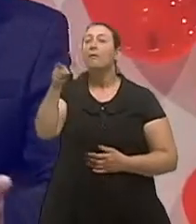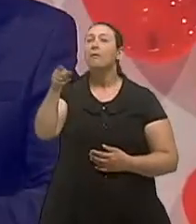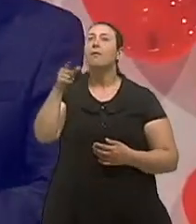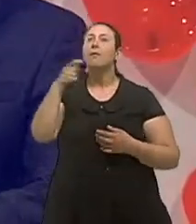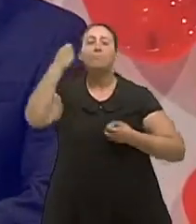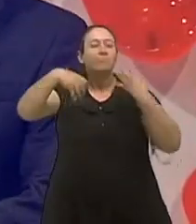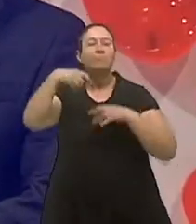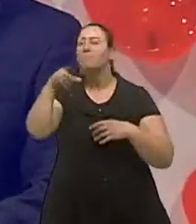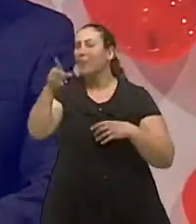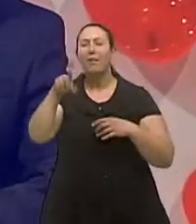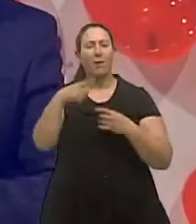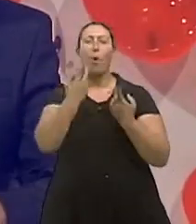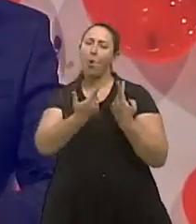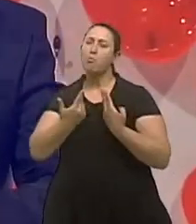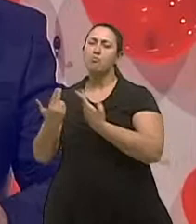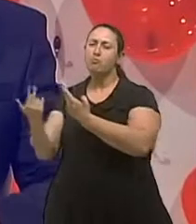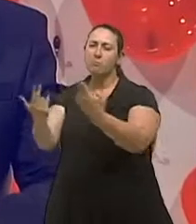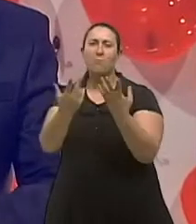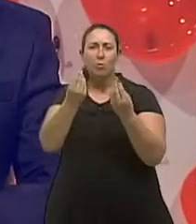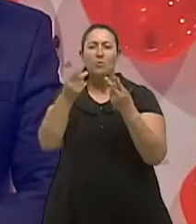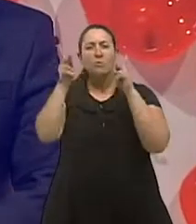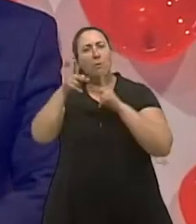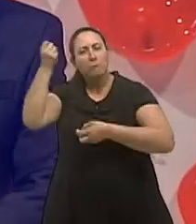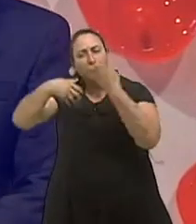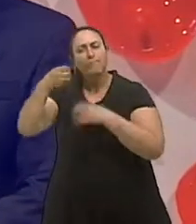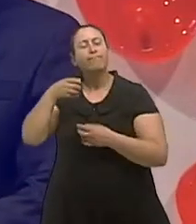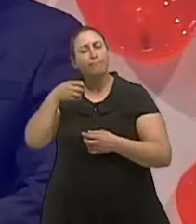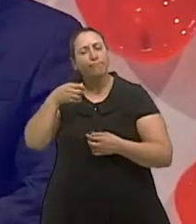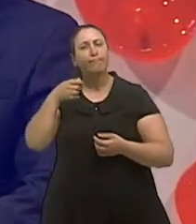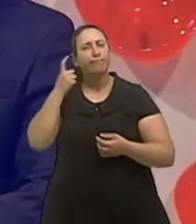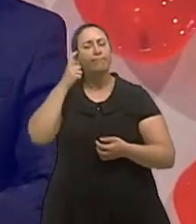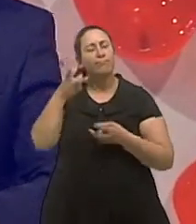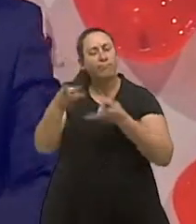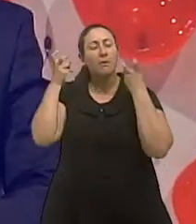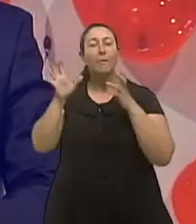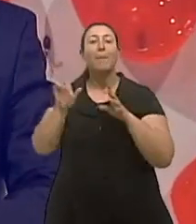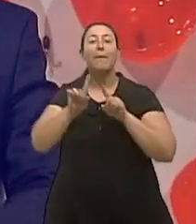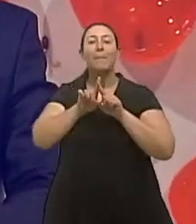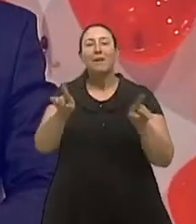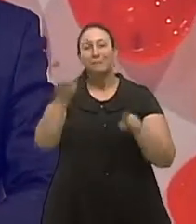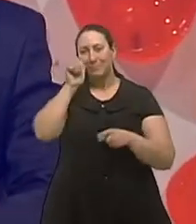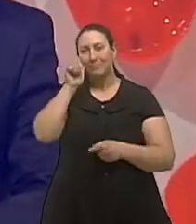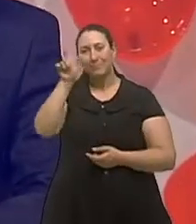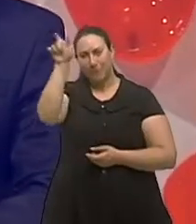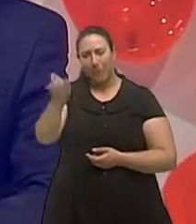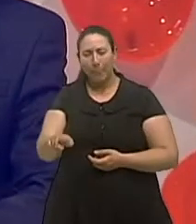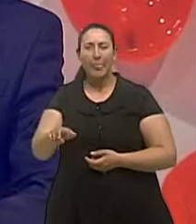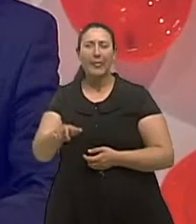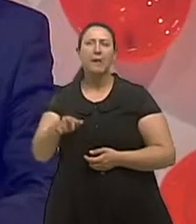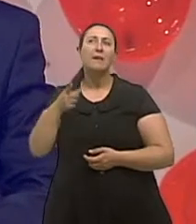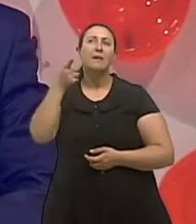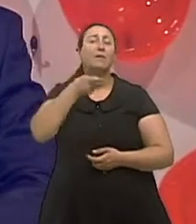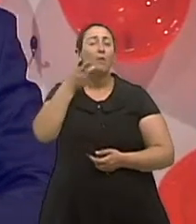relatou são sintomas muito comuns que a gente ouve no consultório. Mas a Cecília pontuou algumas